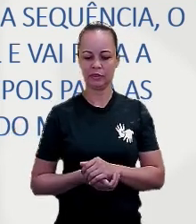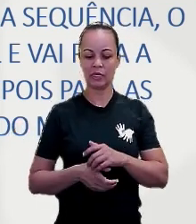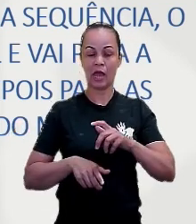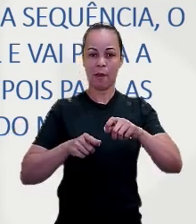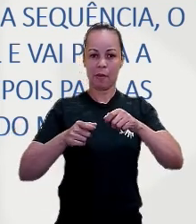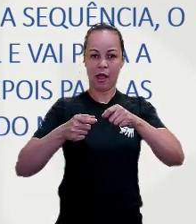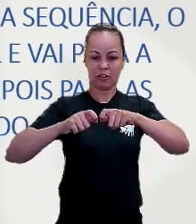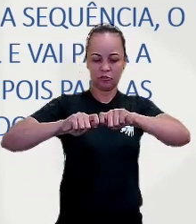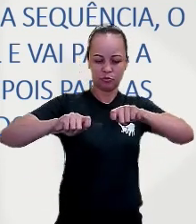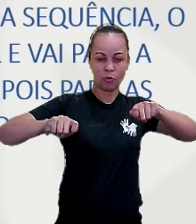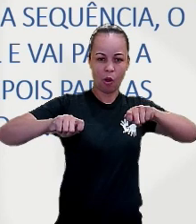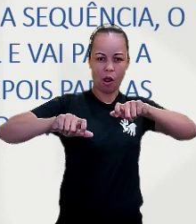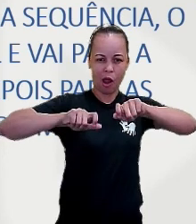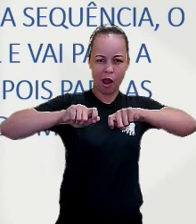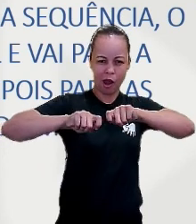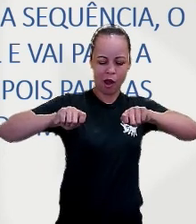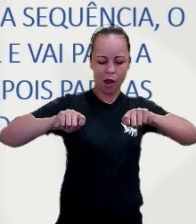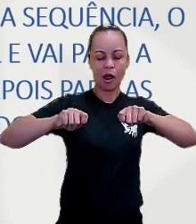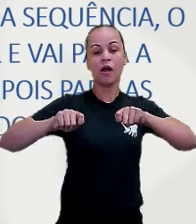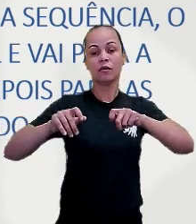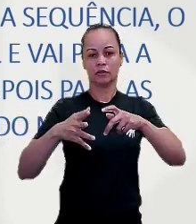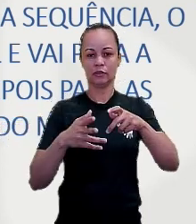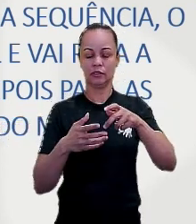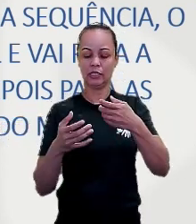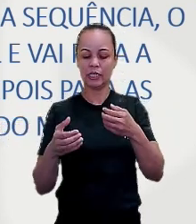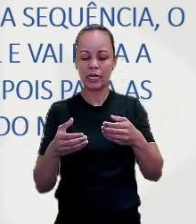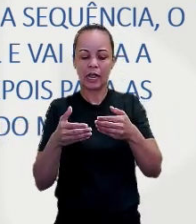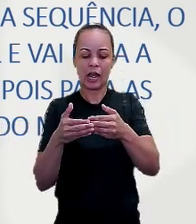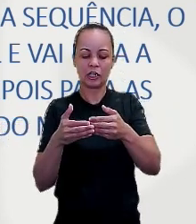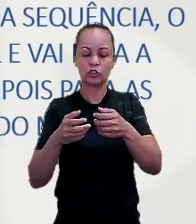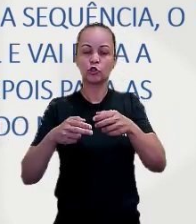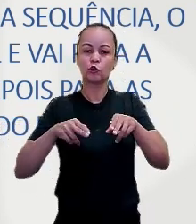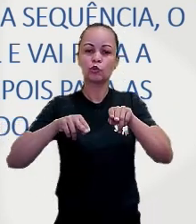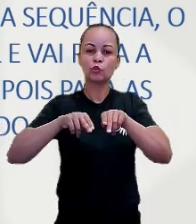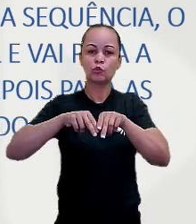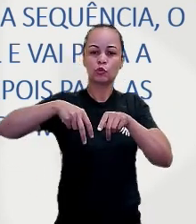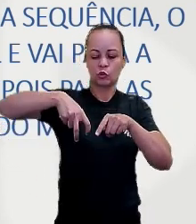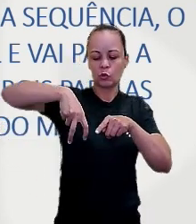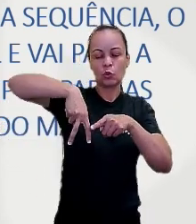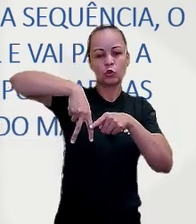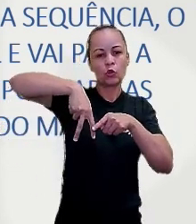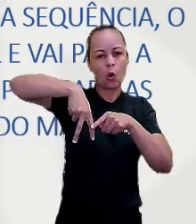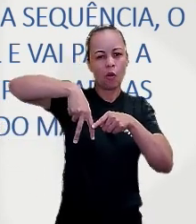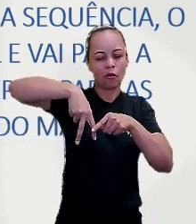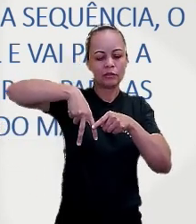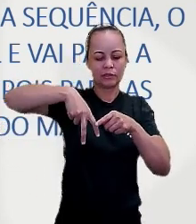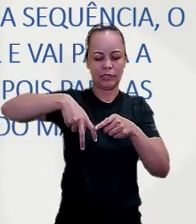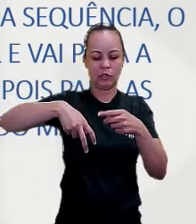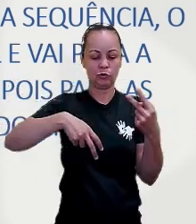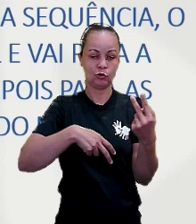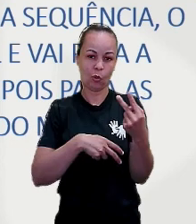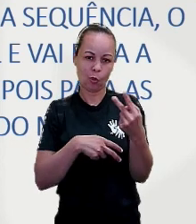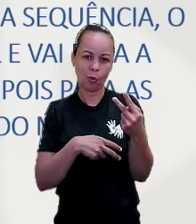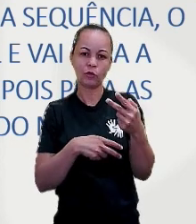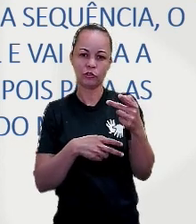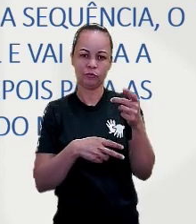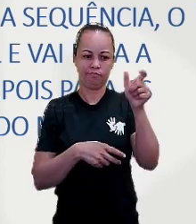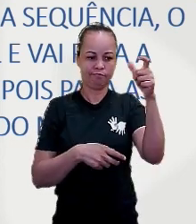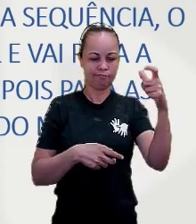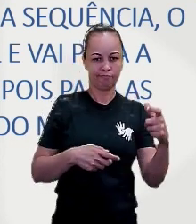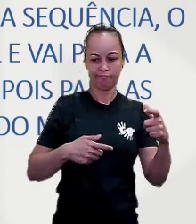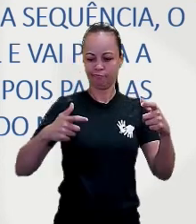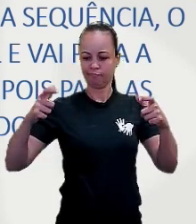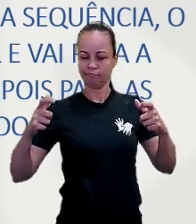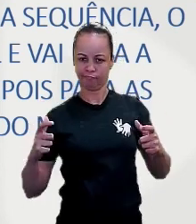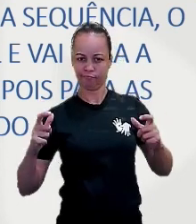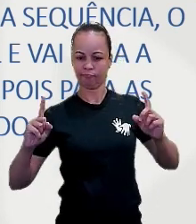pontas do elástico e encaixe na altura dos tornozelos de dois participantes. Se não tiver esses dois